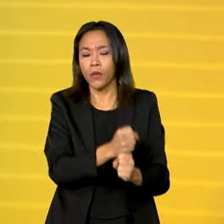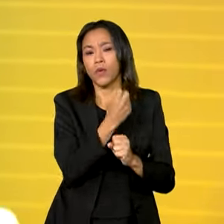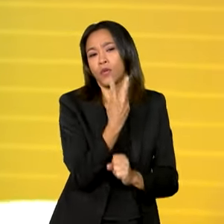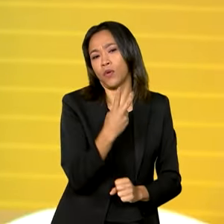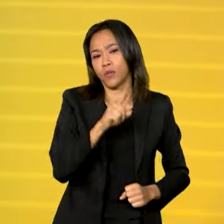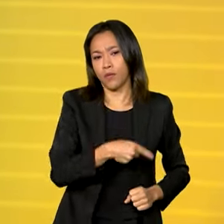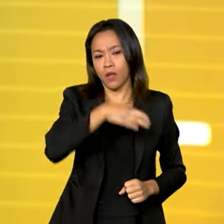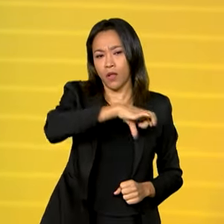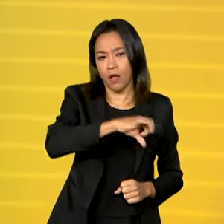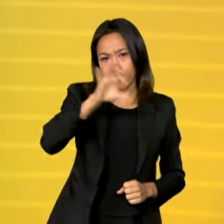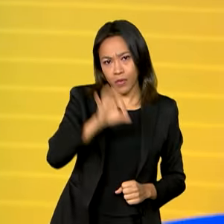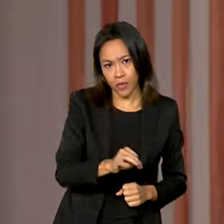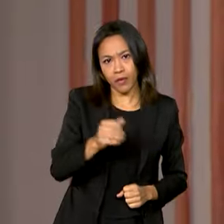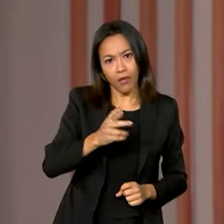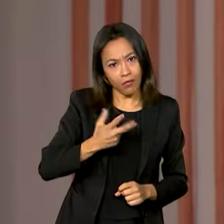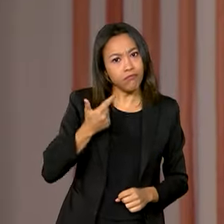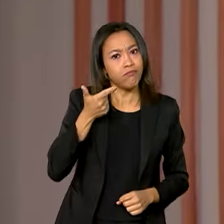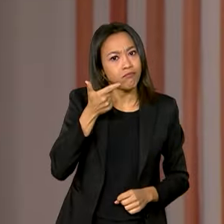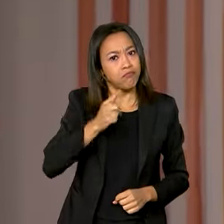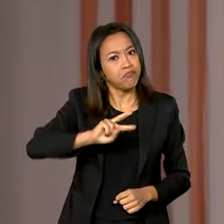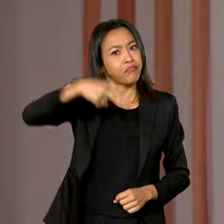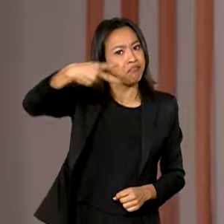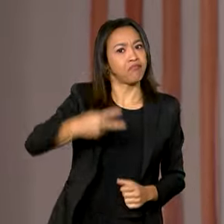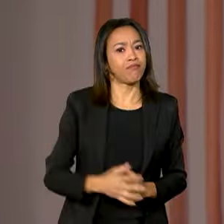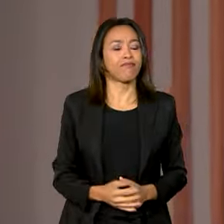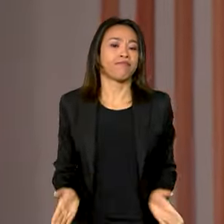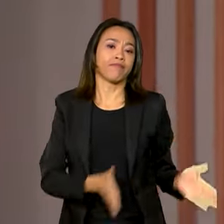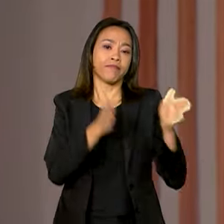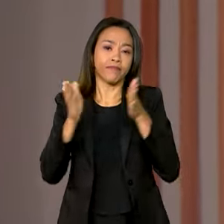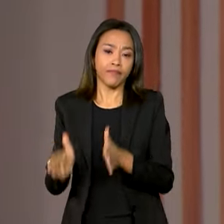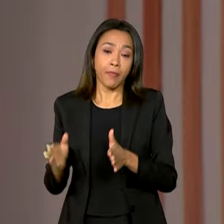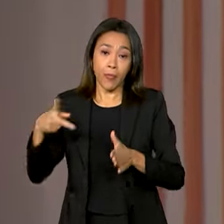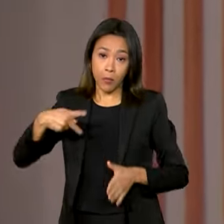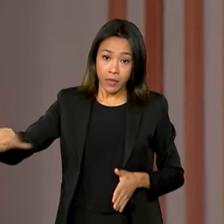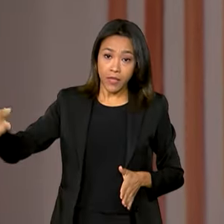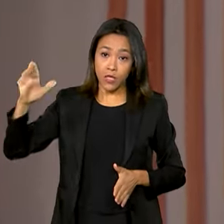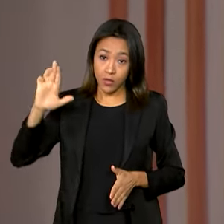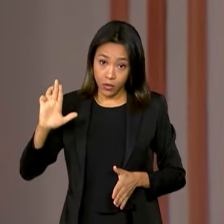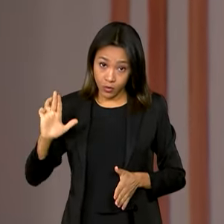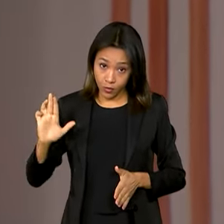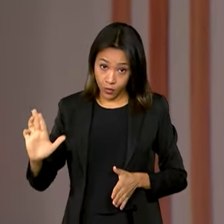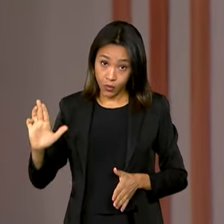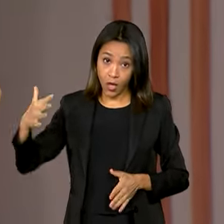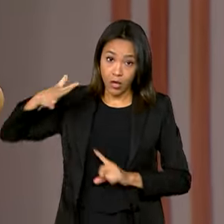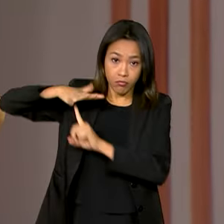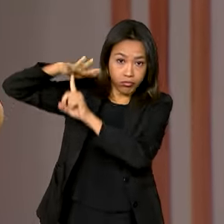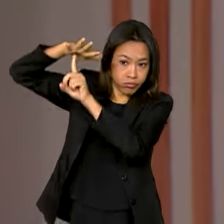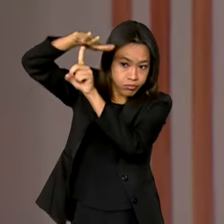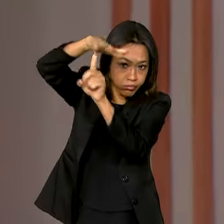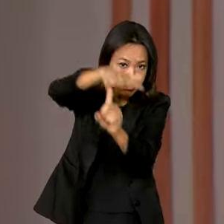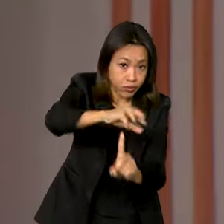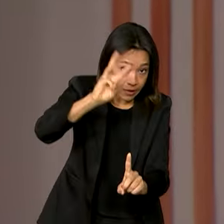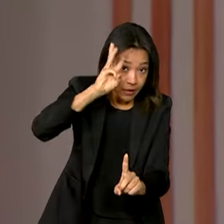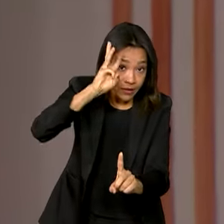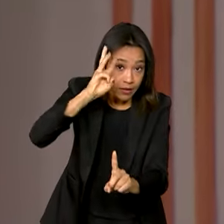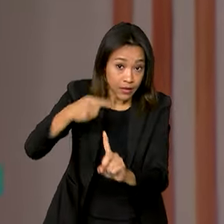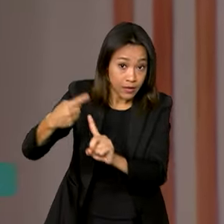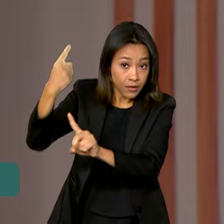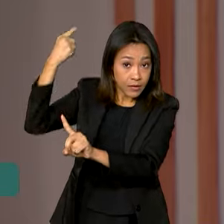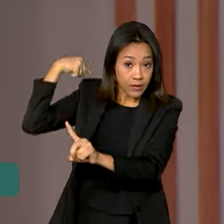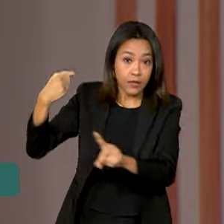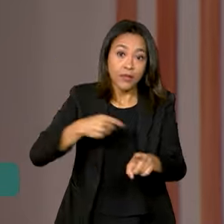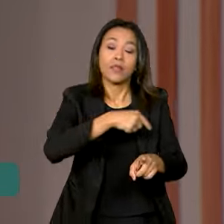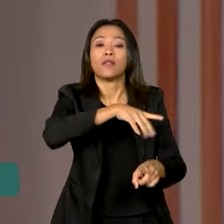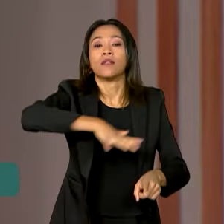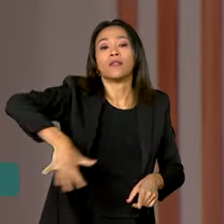,9%. E o presidente Lula sobrevoou nesta terça-feira áreas afetadas pela seca no Amazonas.